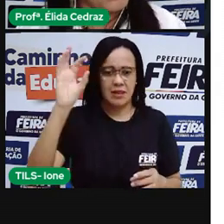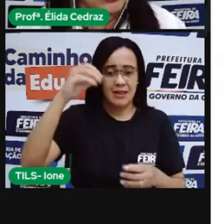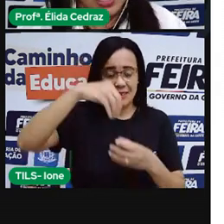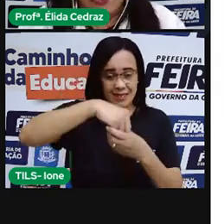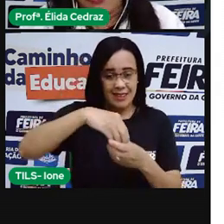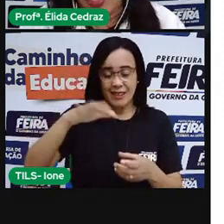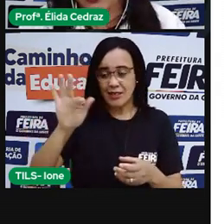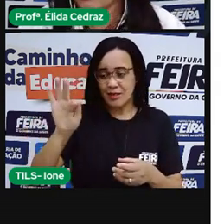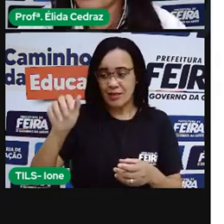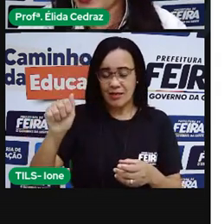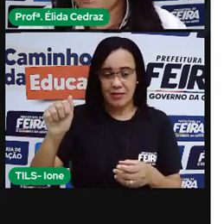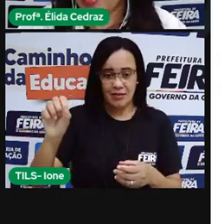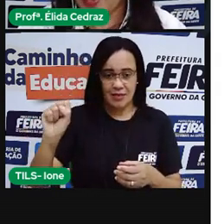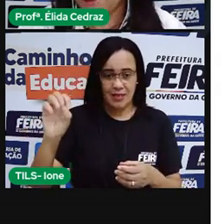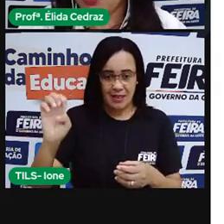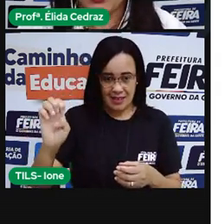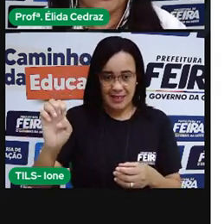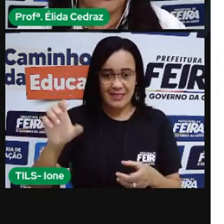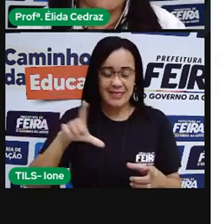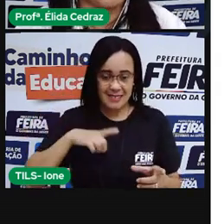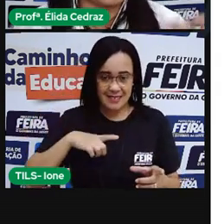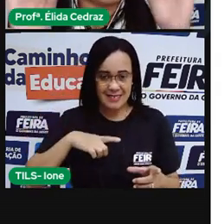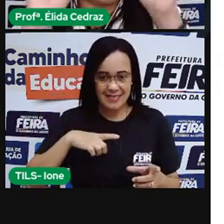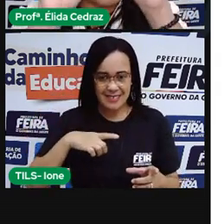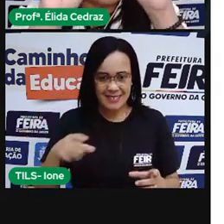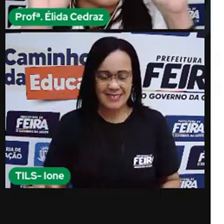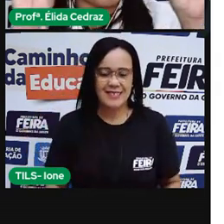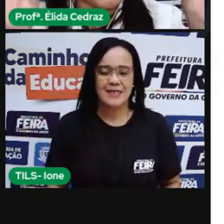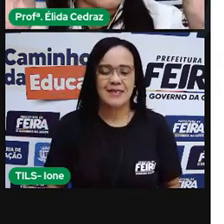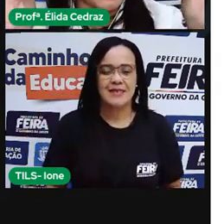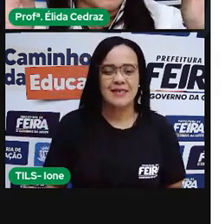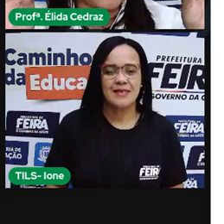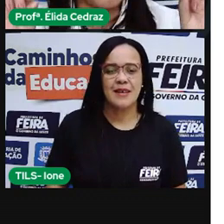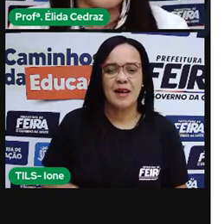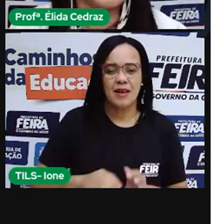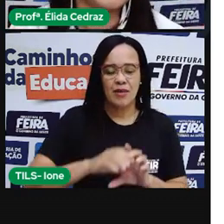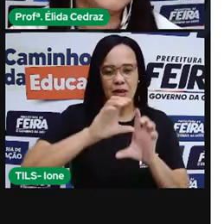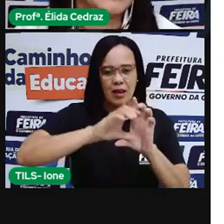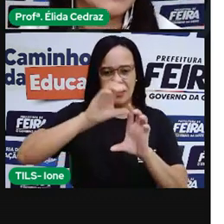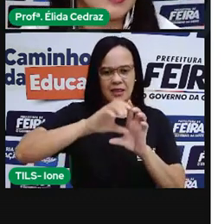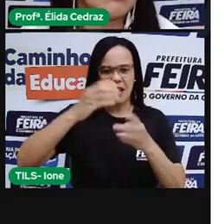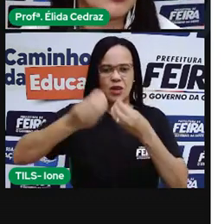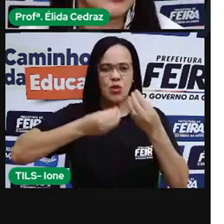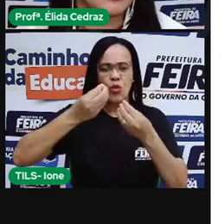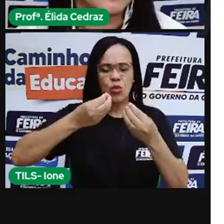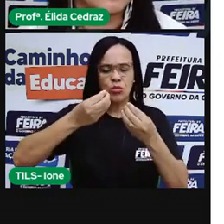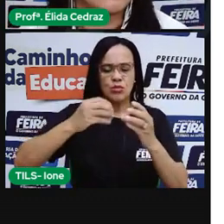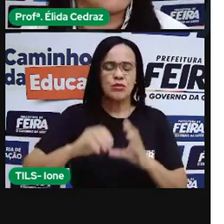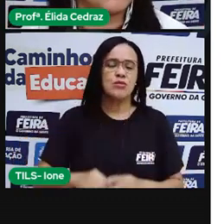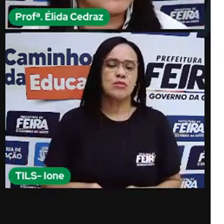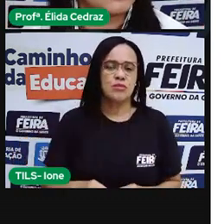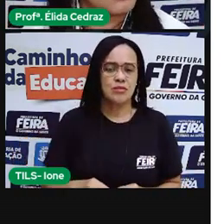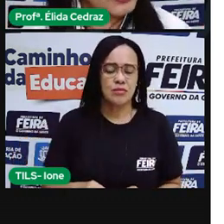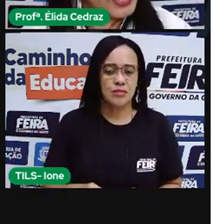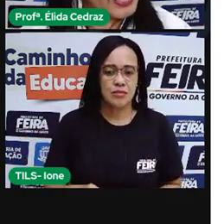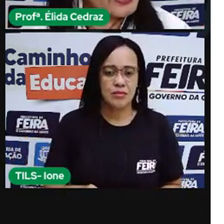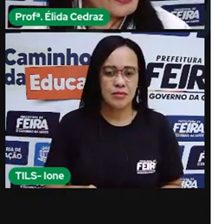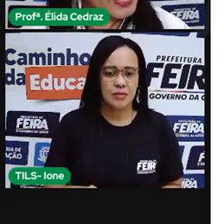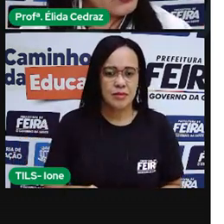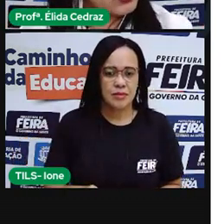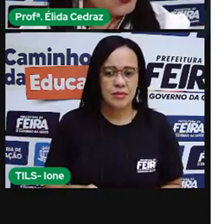Alguns vêm no Roda-Fé, outros vêm no Cabeçalho e ainda temos os